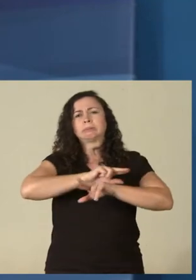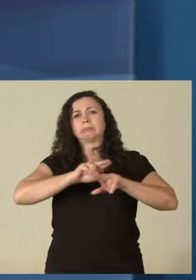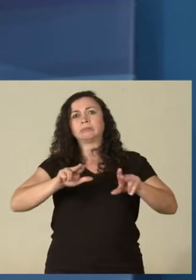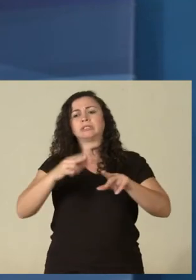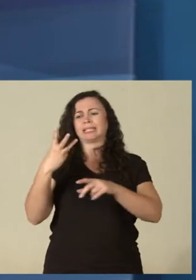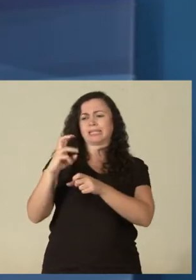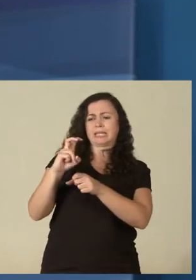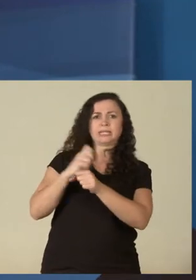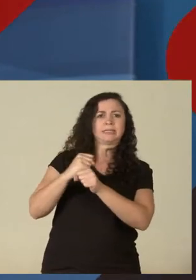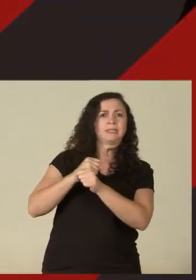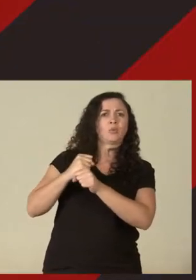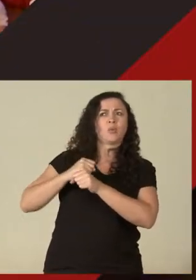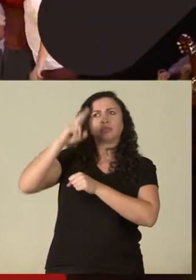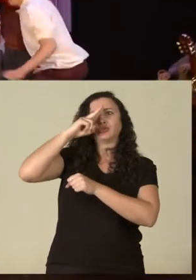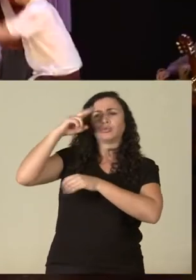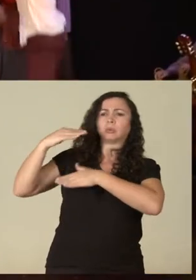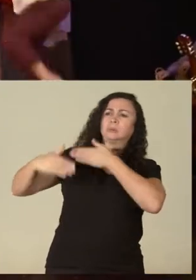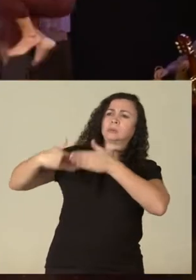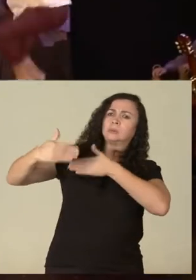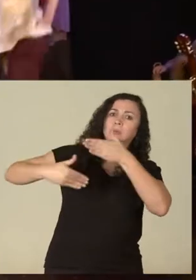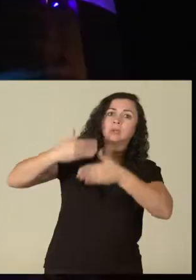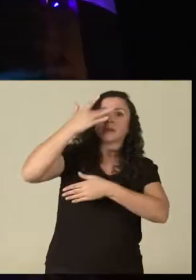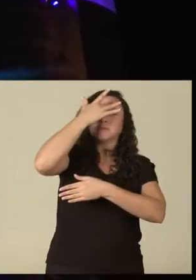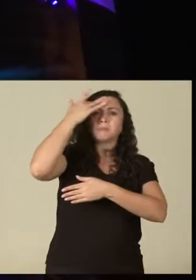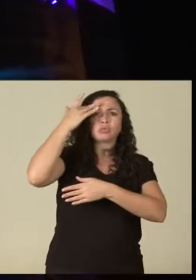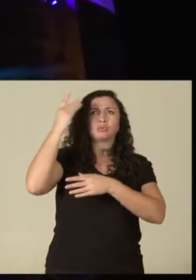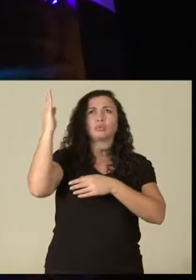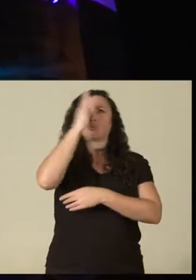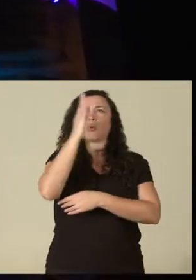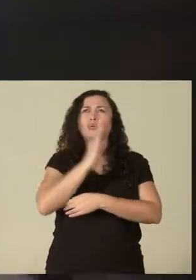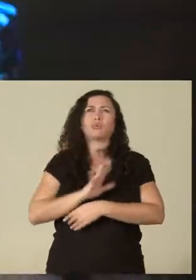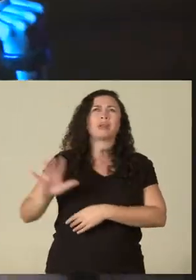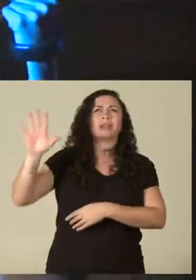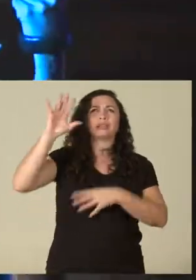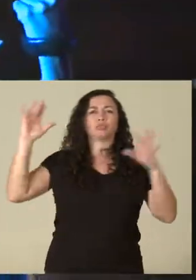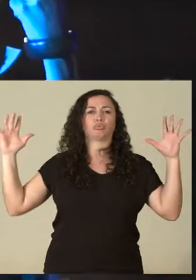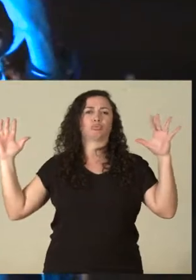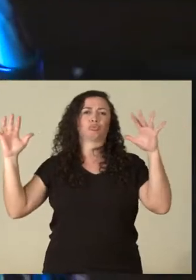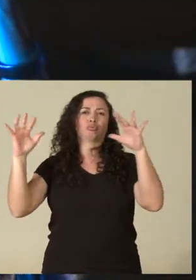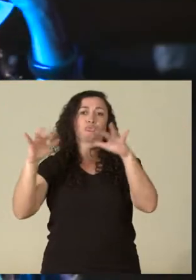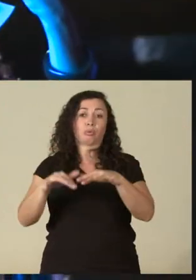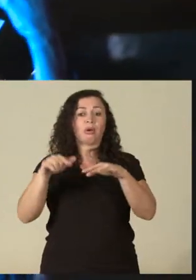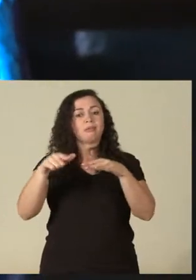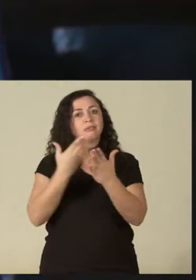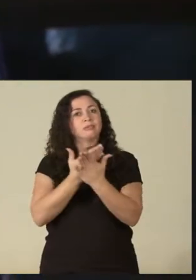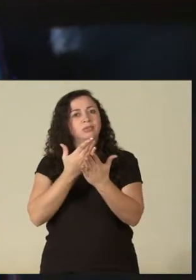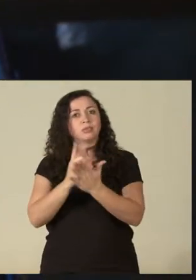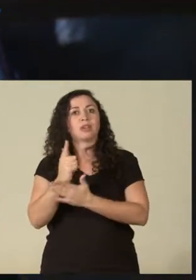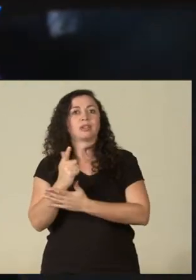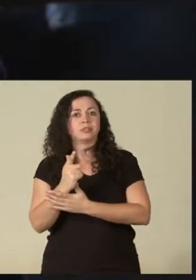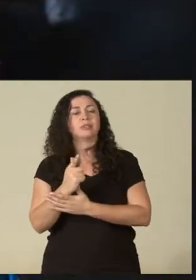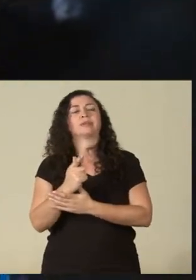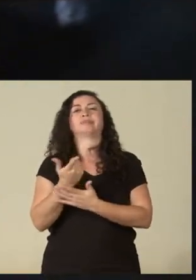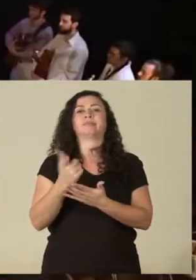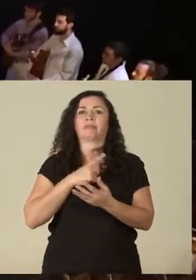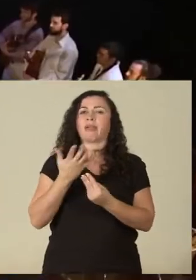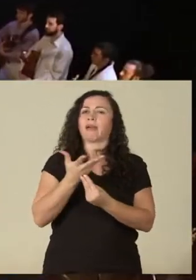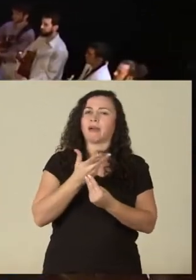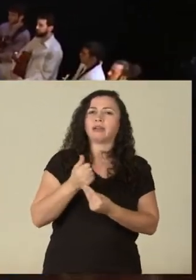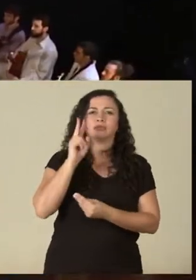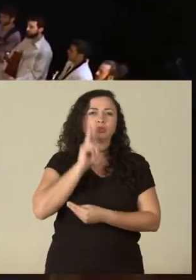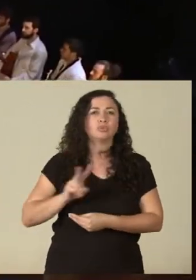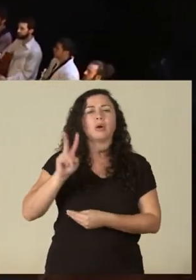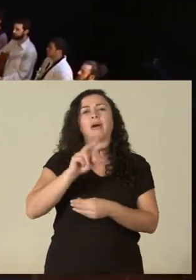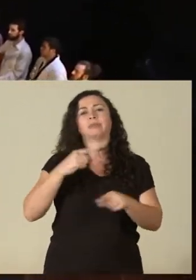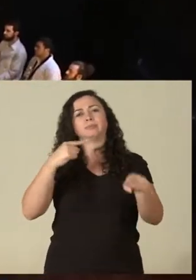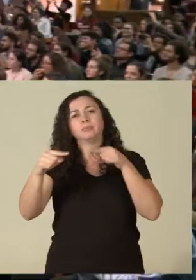35 anos pessoas que vêm do Brasil todo para cursar as nossas graduações em artes visuais, em música,